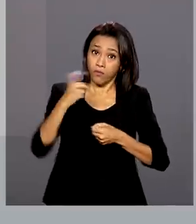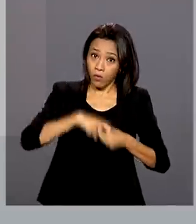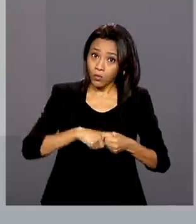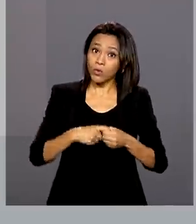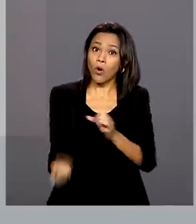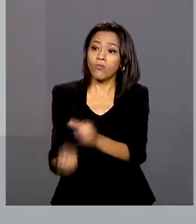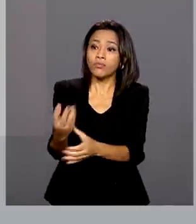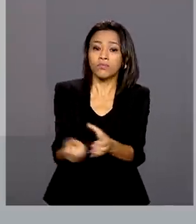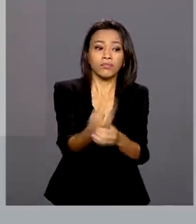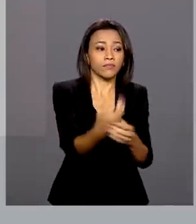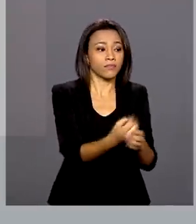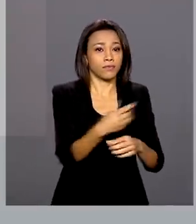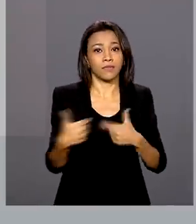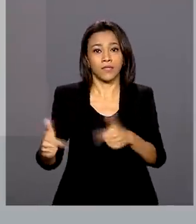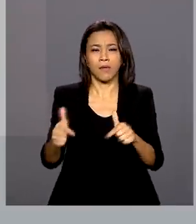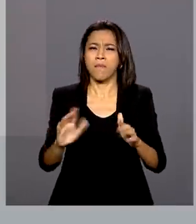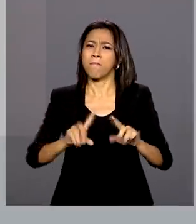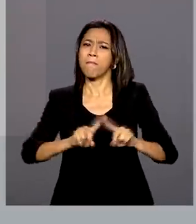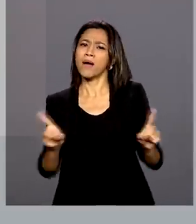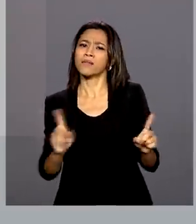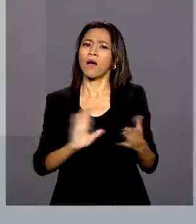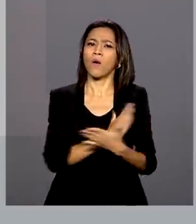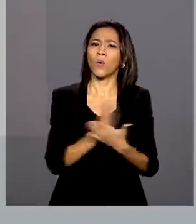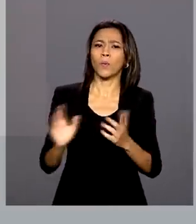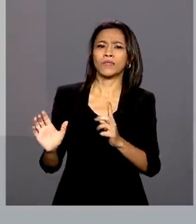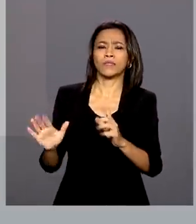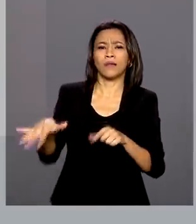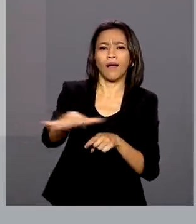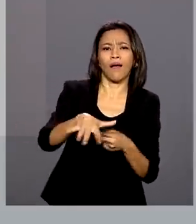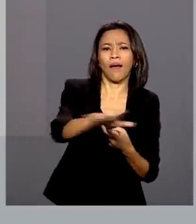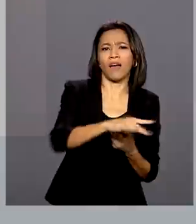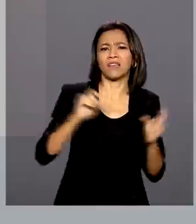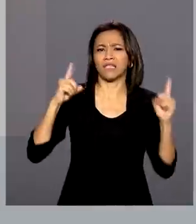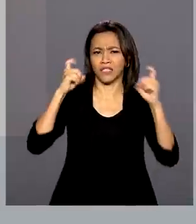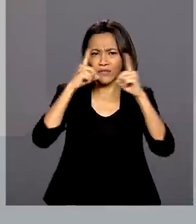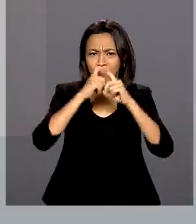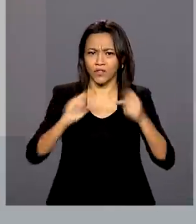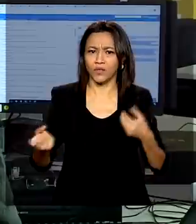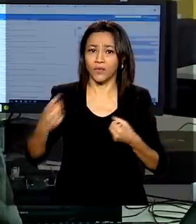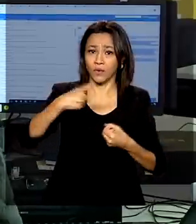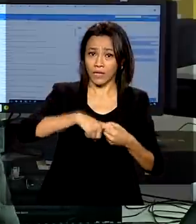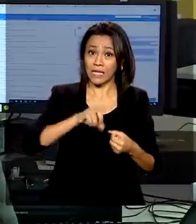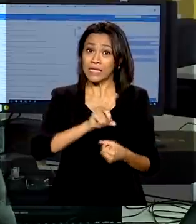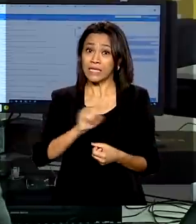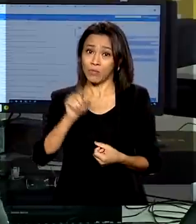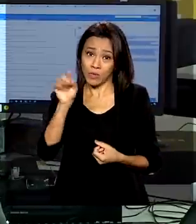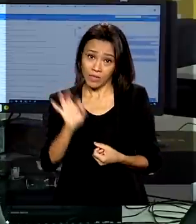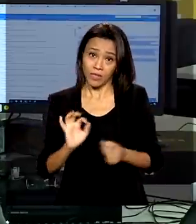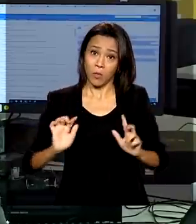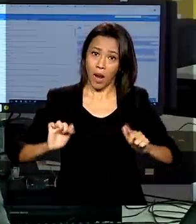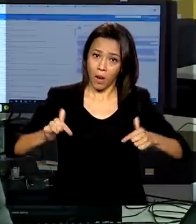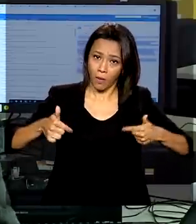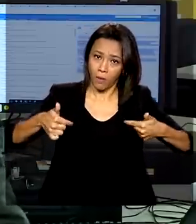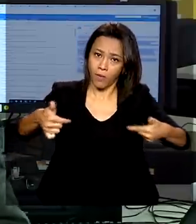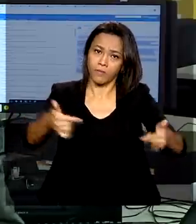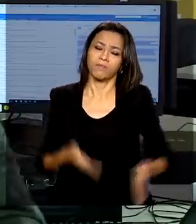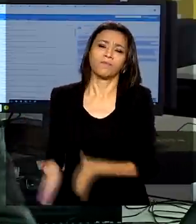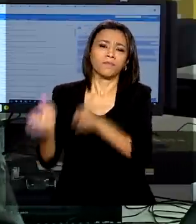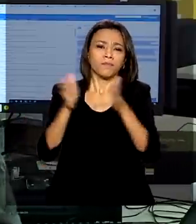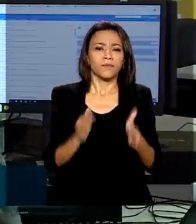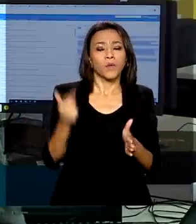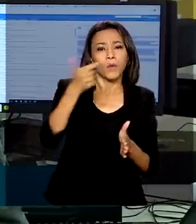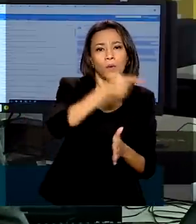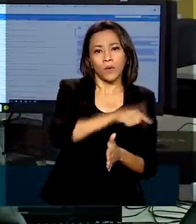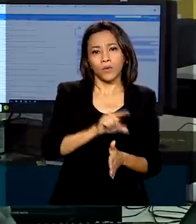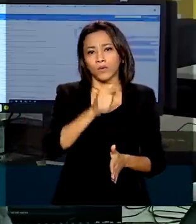mas alguns setores ainda estão com dificuldades para retomar 100% das atividades. Já o secretário especial de Previdência